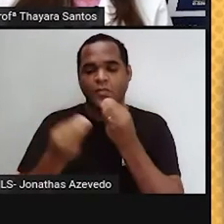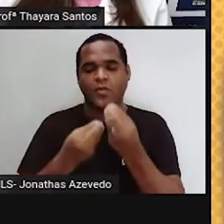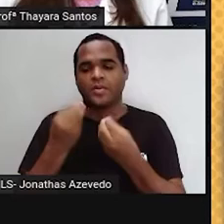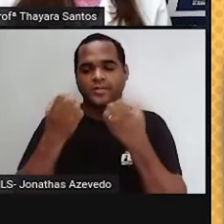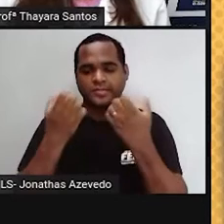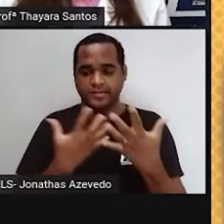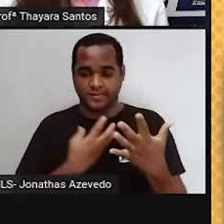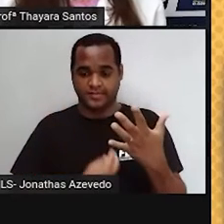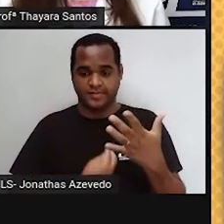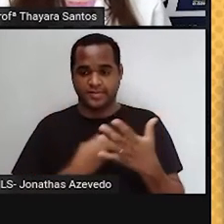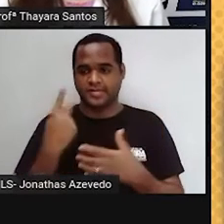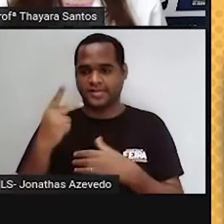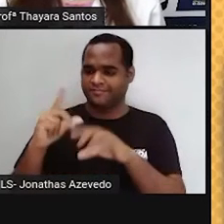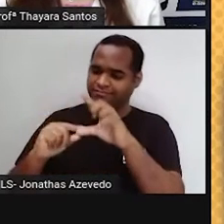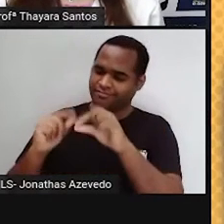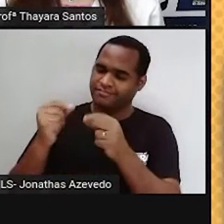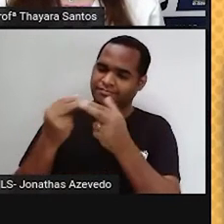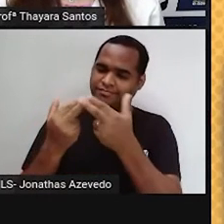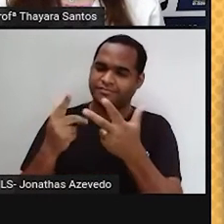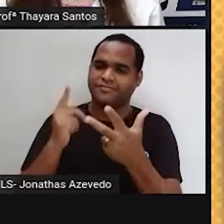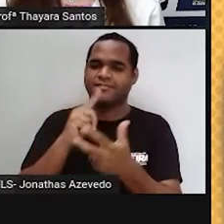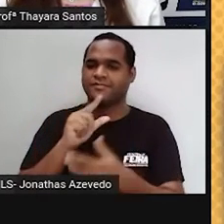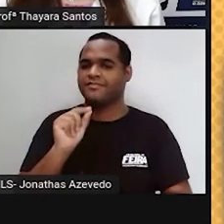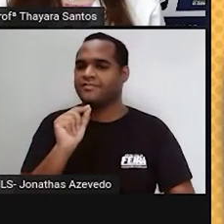vida das estrelas. Vamos lá ver.